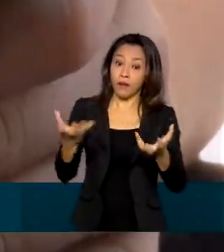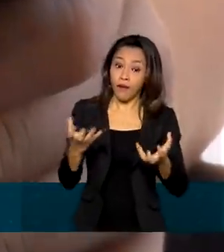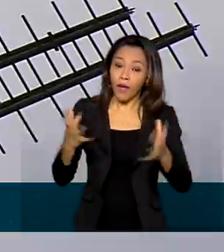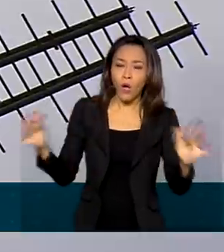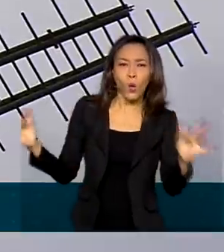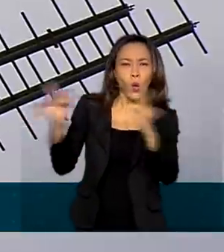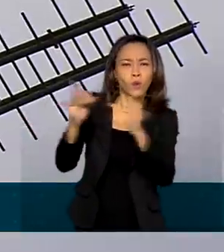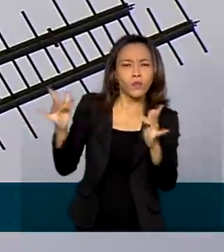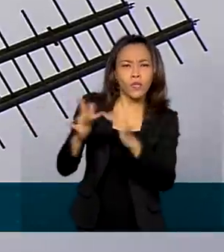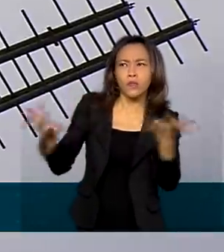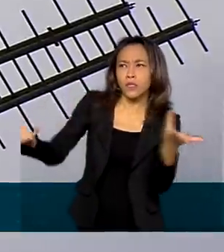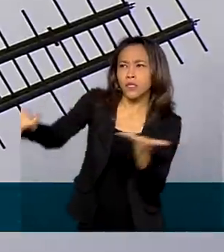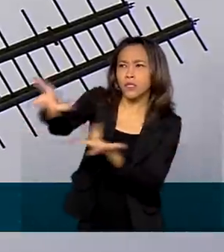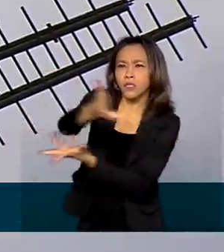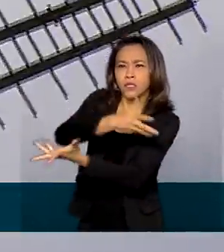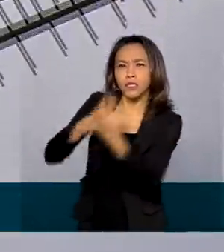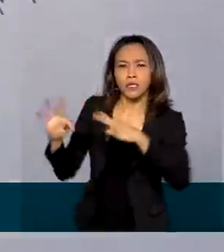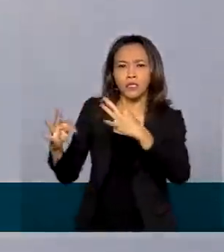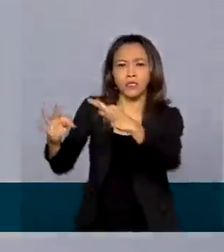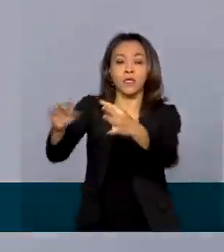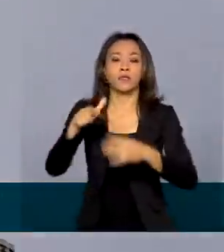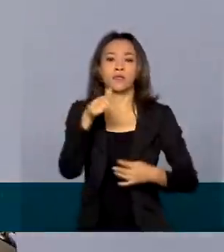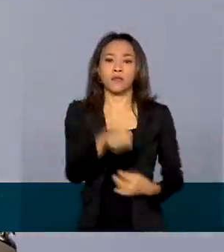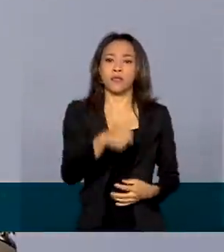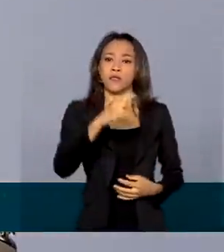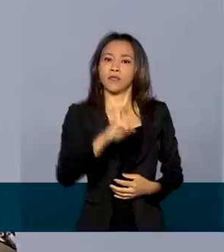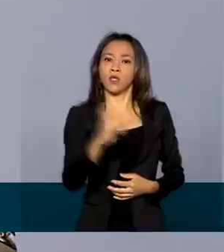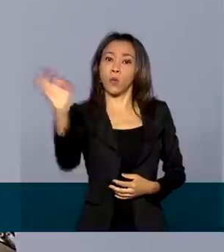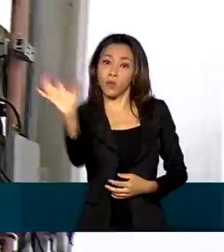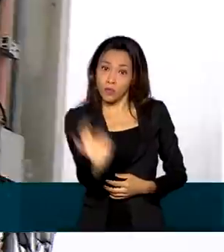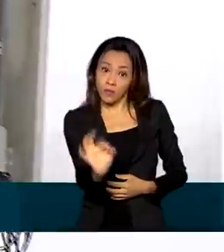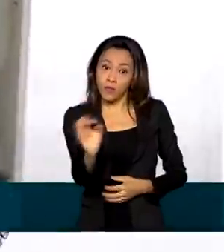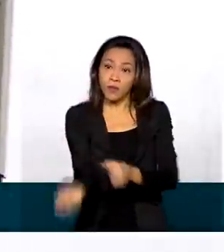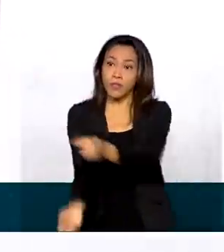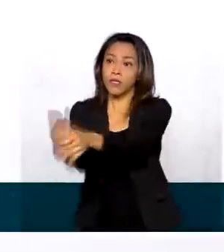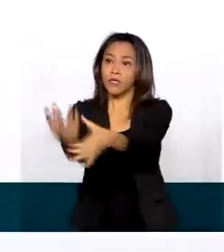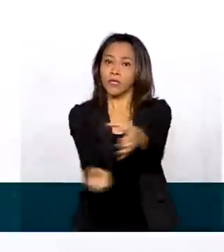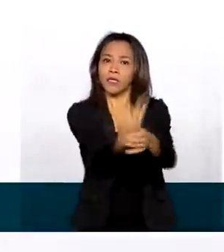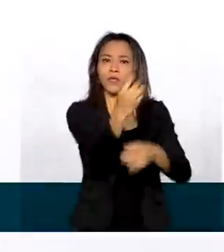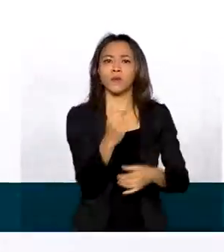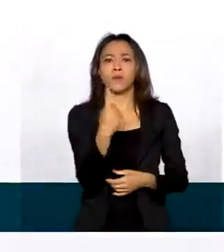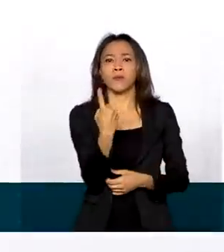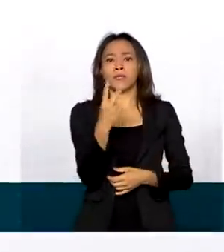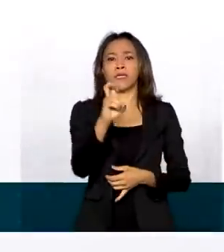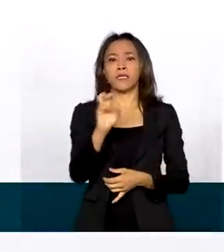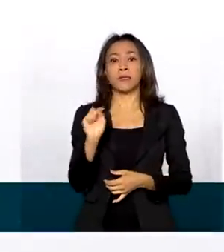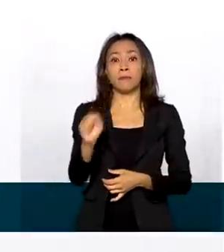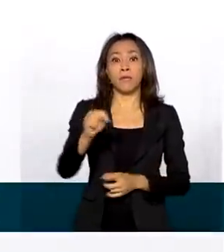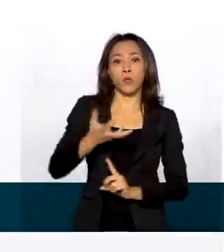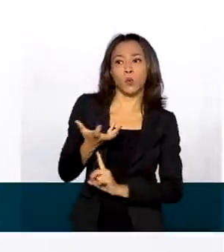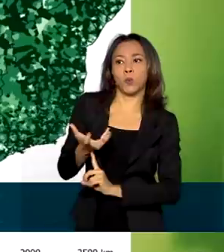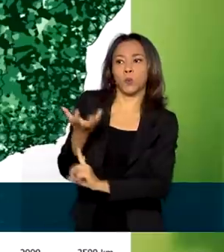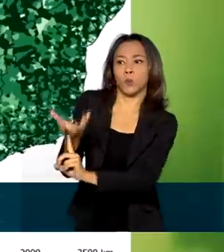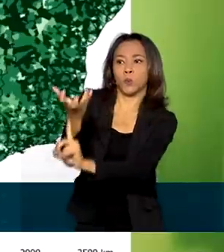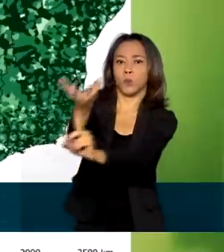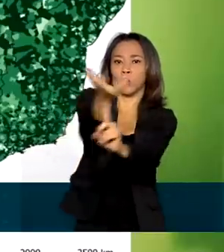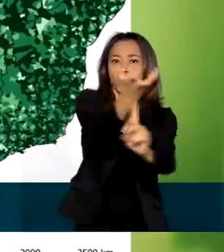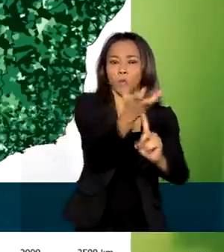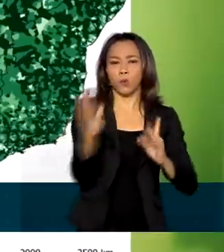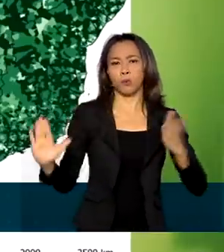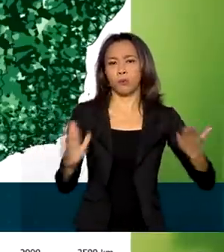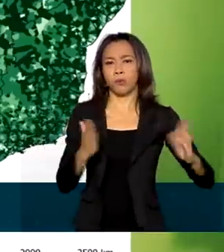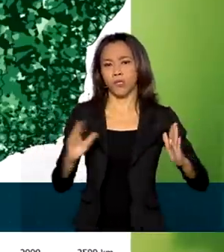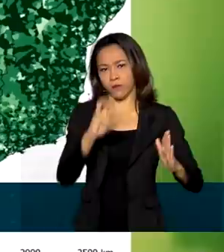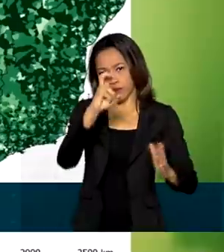agronegócio em 75% com a implantação de 15 mil antenas em cinco anos. Só com o